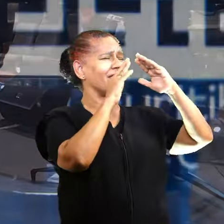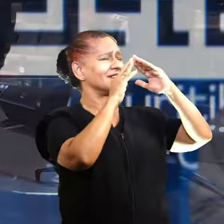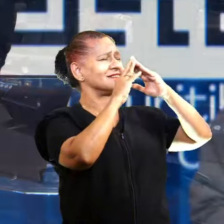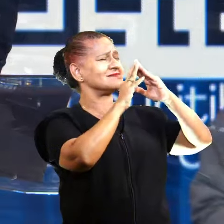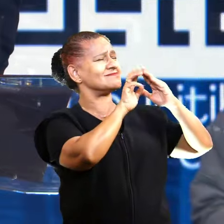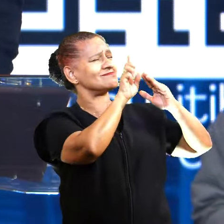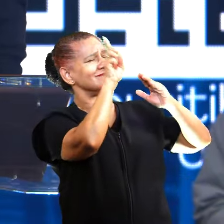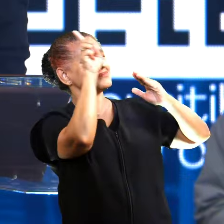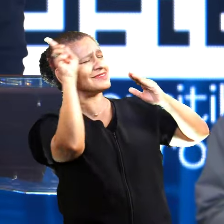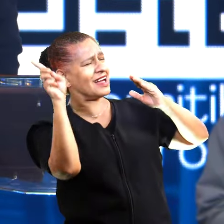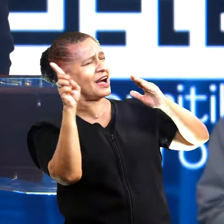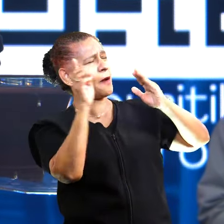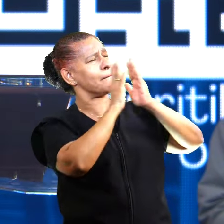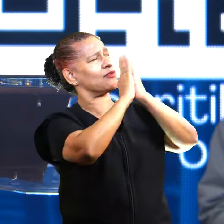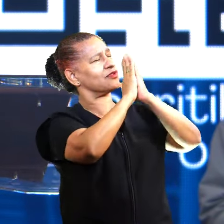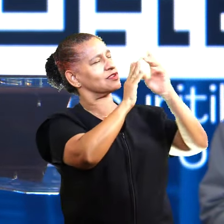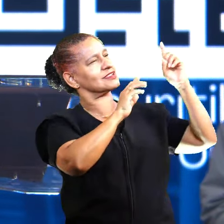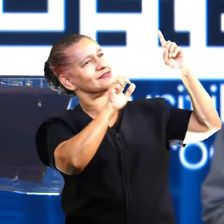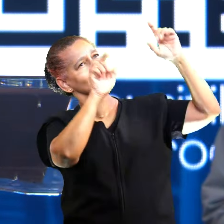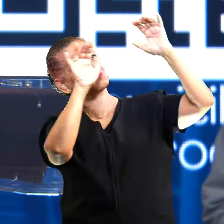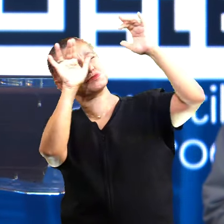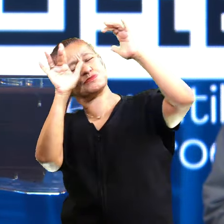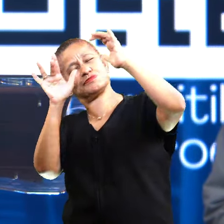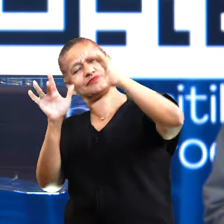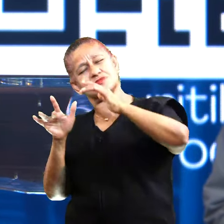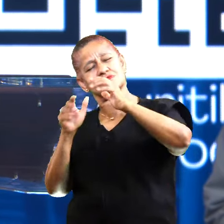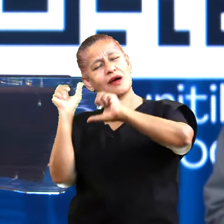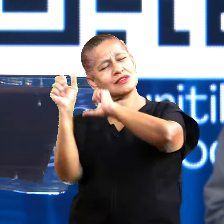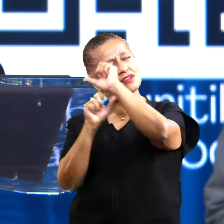na minha casa, eu quero que o Senhor faça grandes feitos.